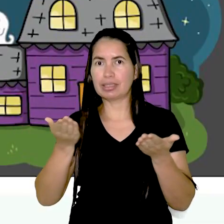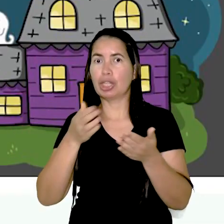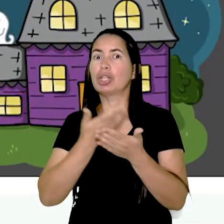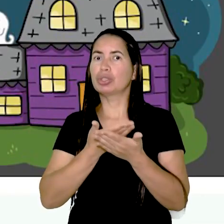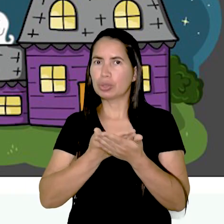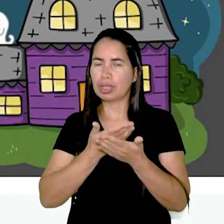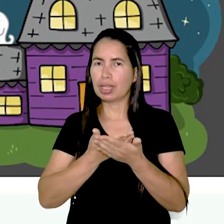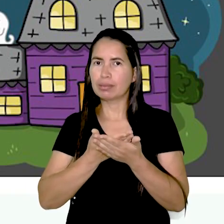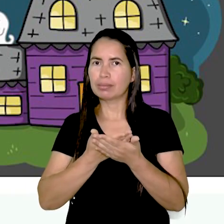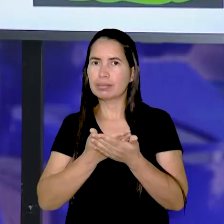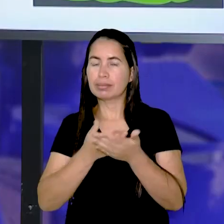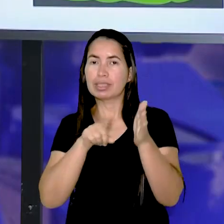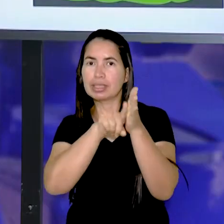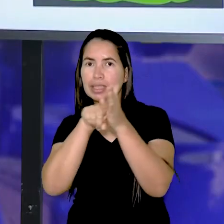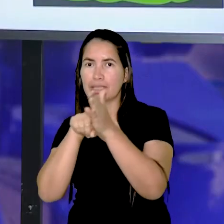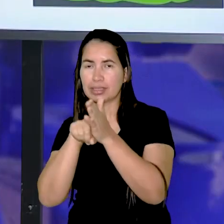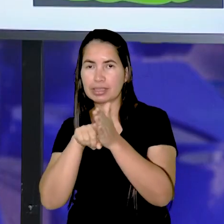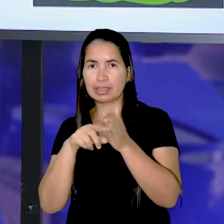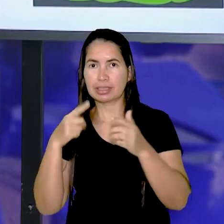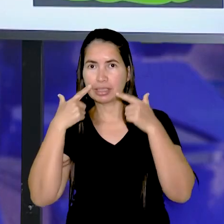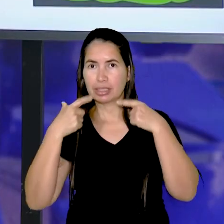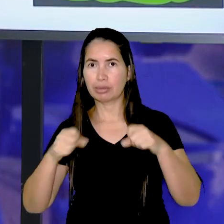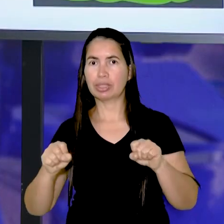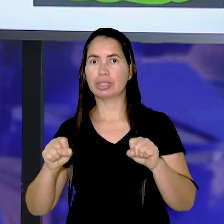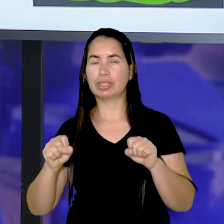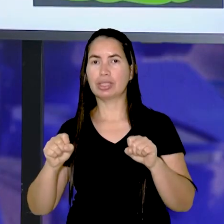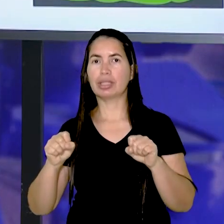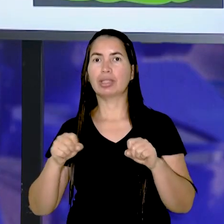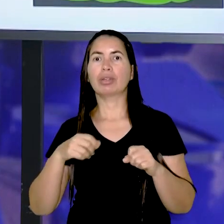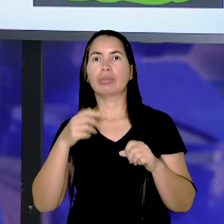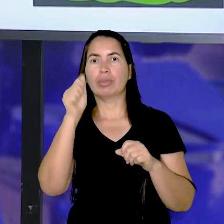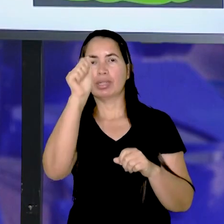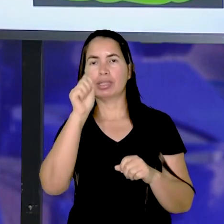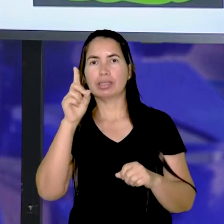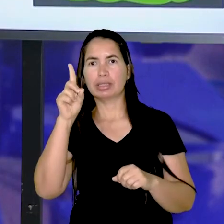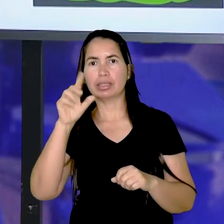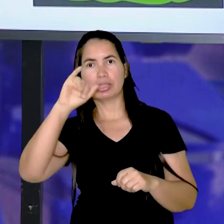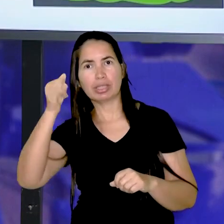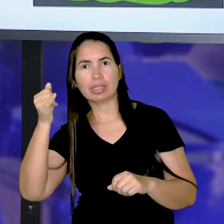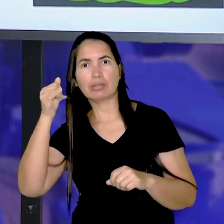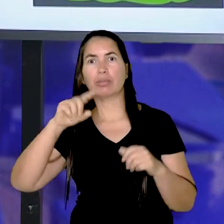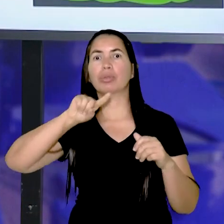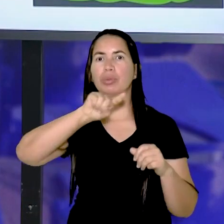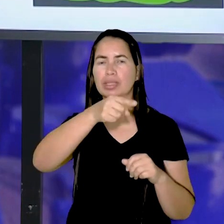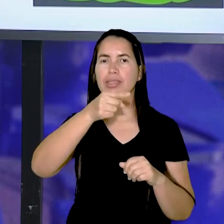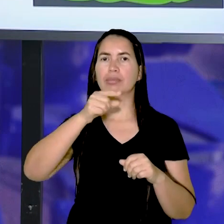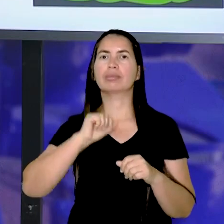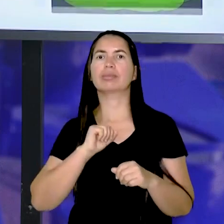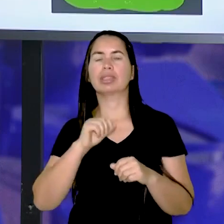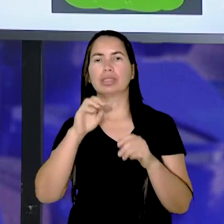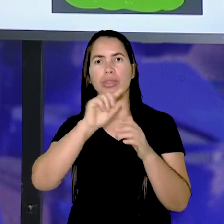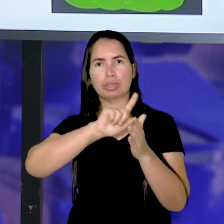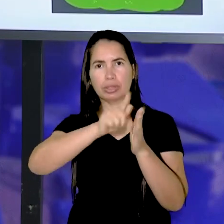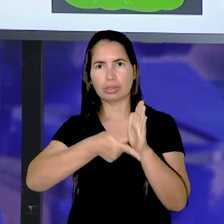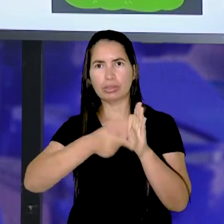estudar na análise linguística e semiótica o adjetivo e a pontuação desse gênero textual.